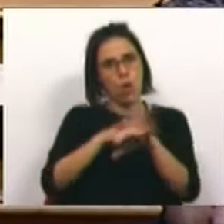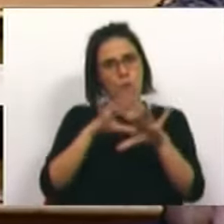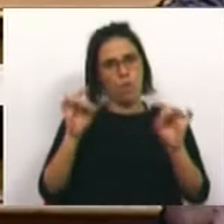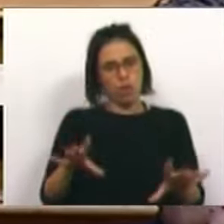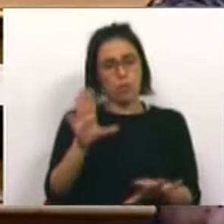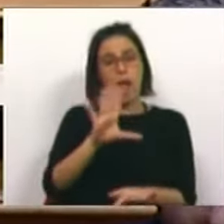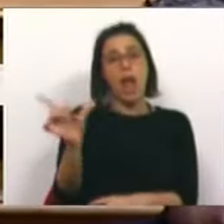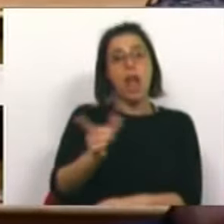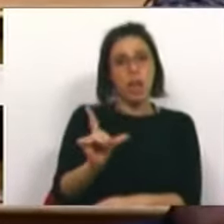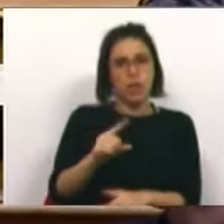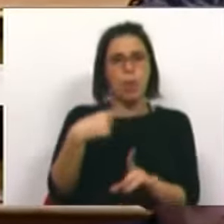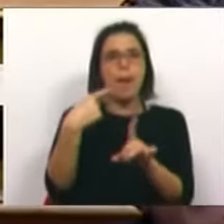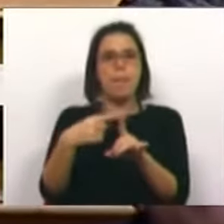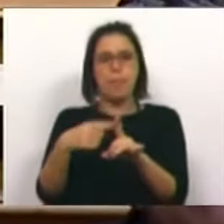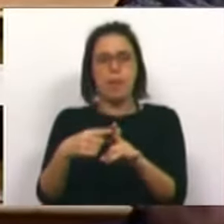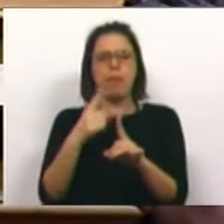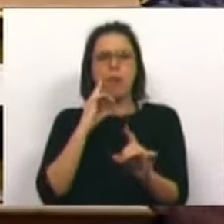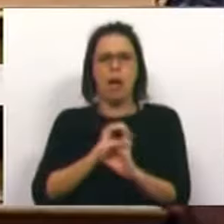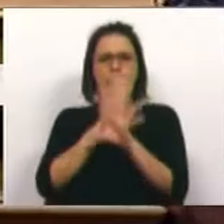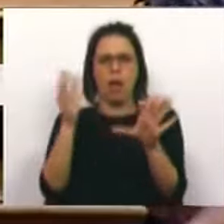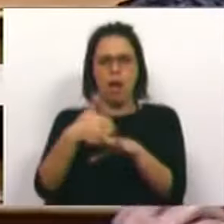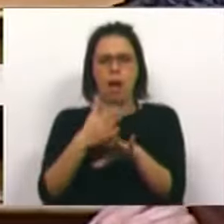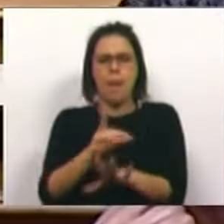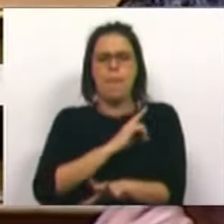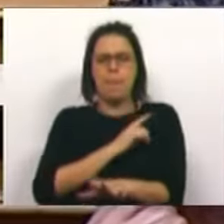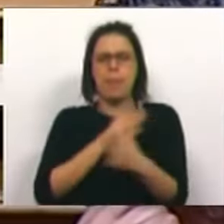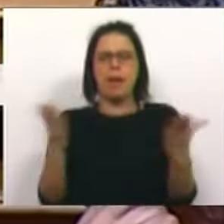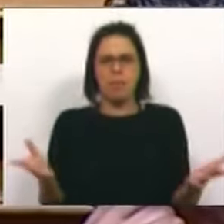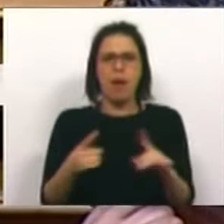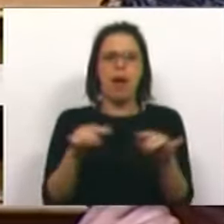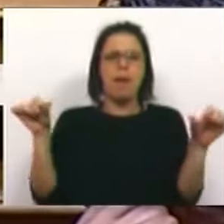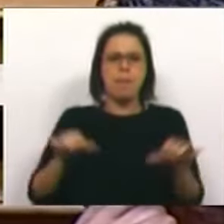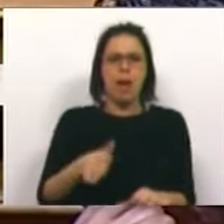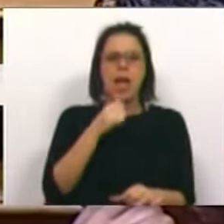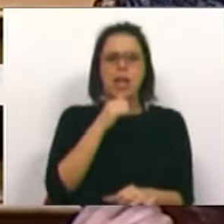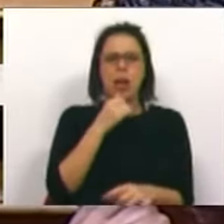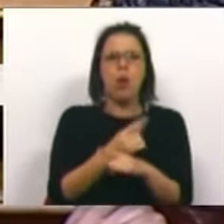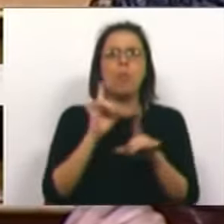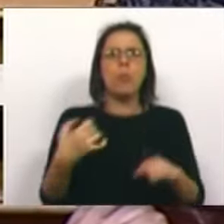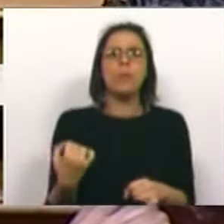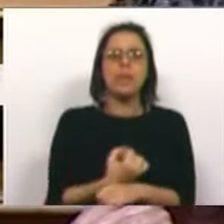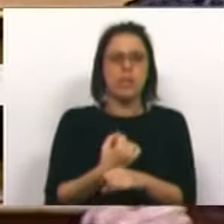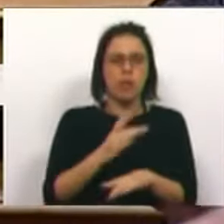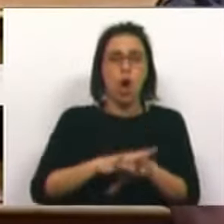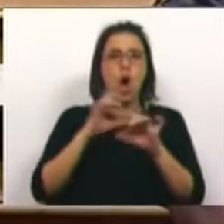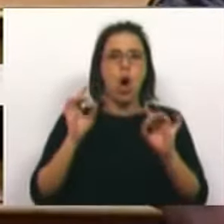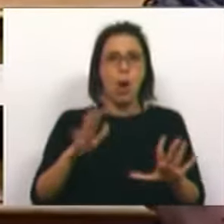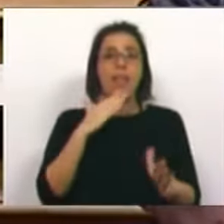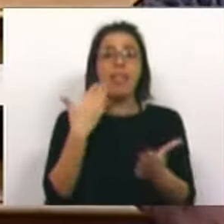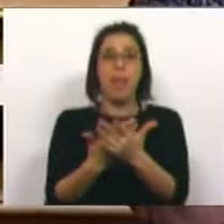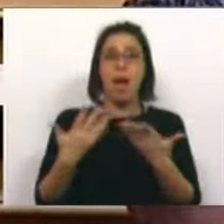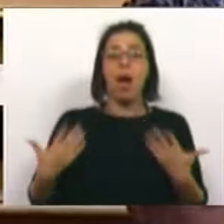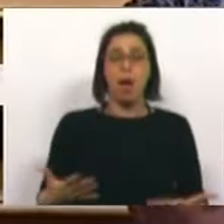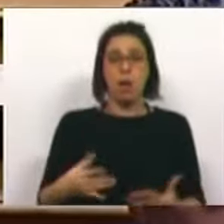Oriental de Lisboa beneficia claramente o setor privado. É uma má decisão porque os serviços hospitalares prestados